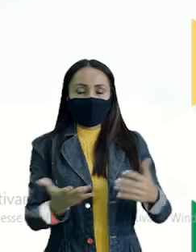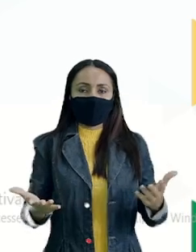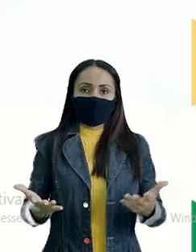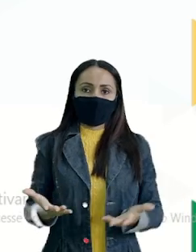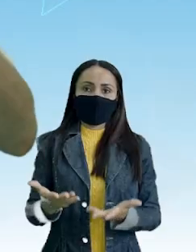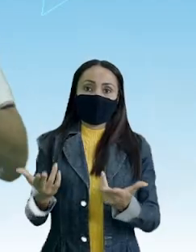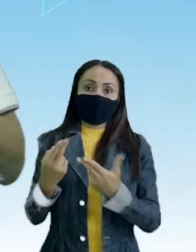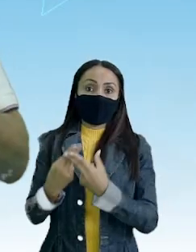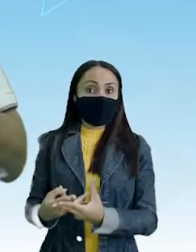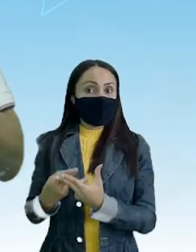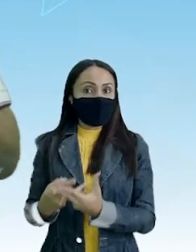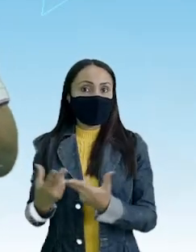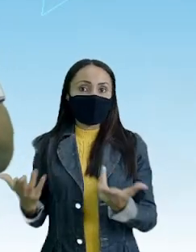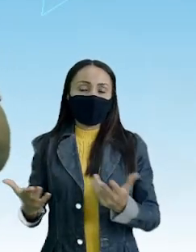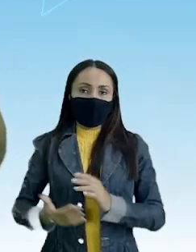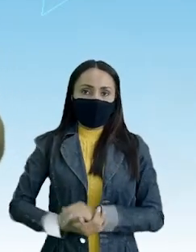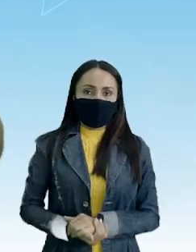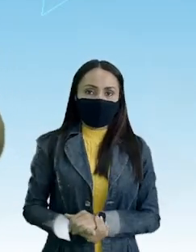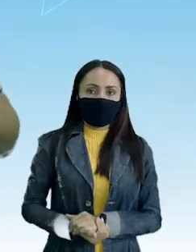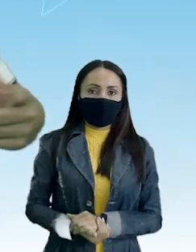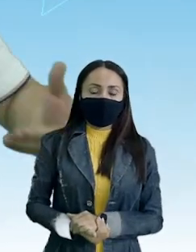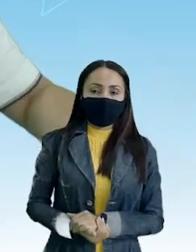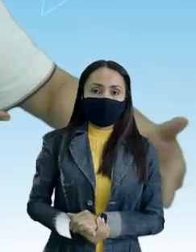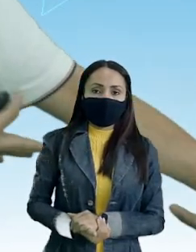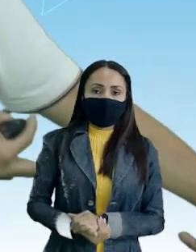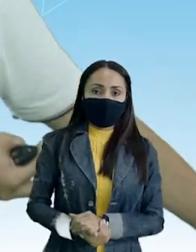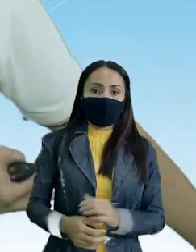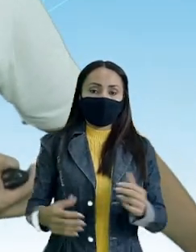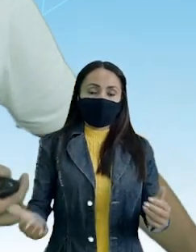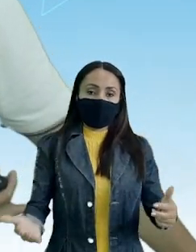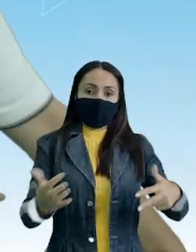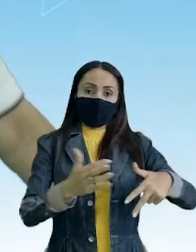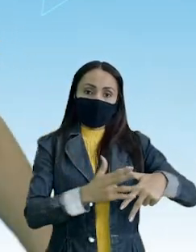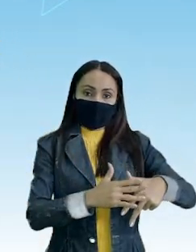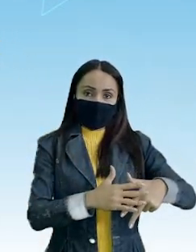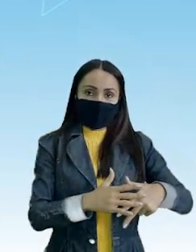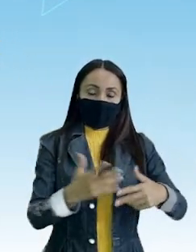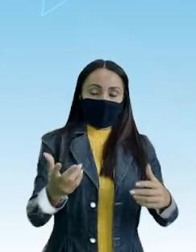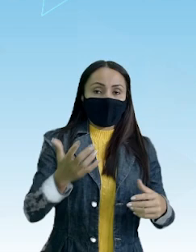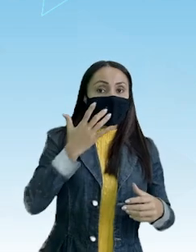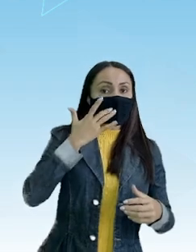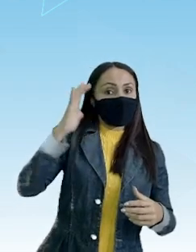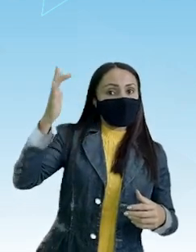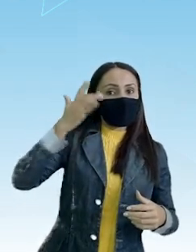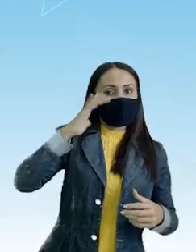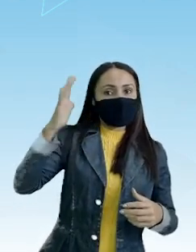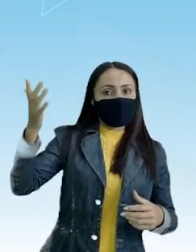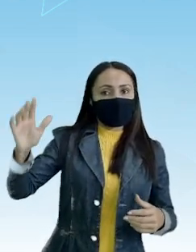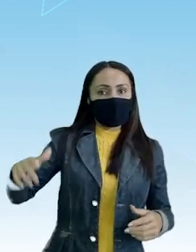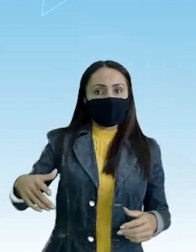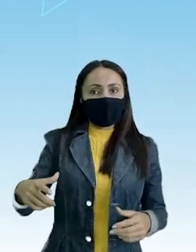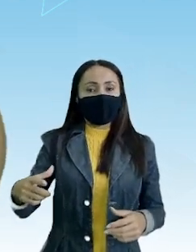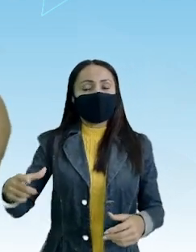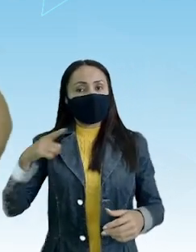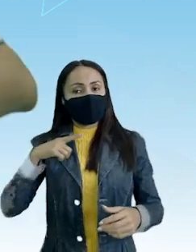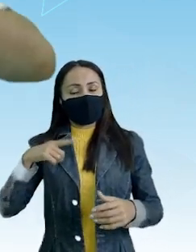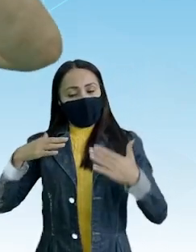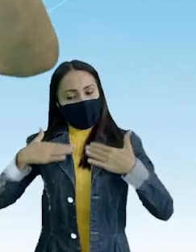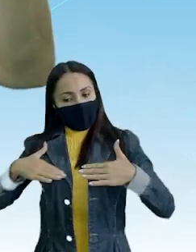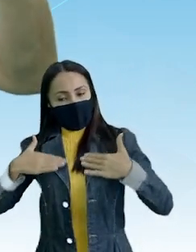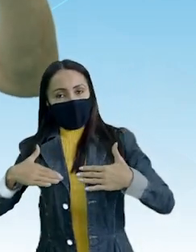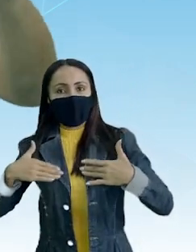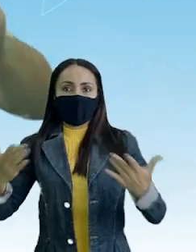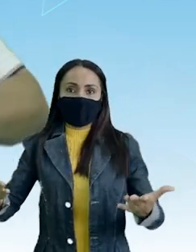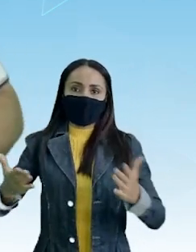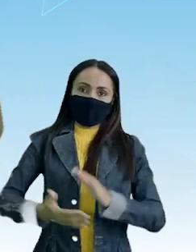Então como paciente No caso O paciente O dentista Seja paciente Tenha calma Olha a palavra